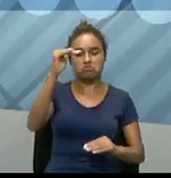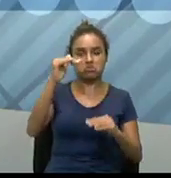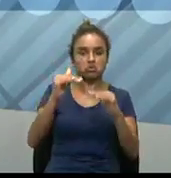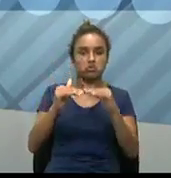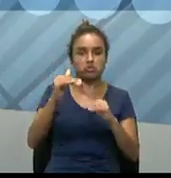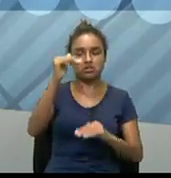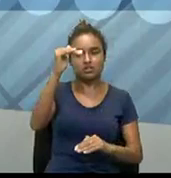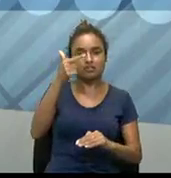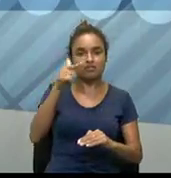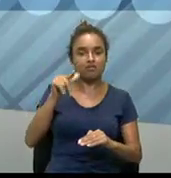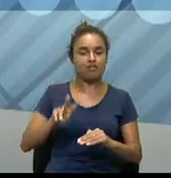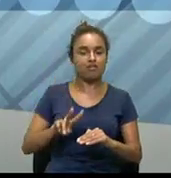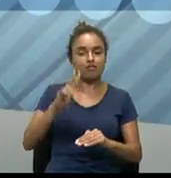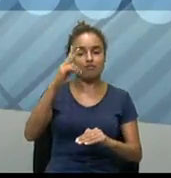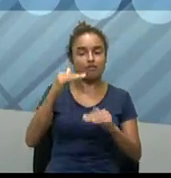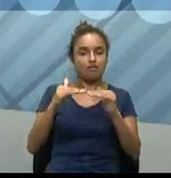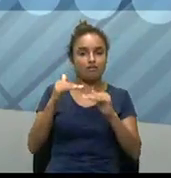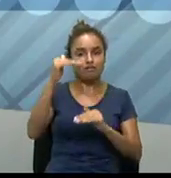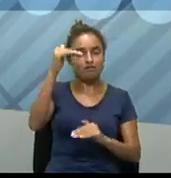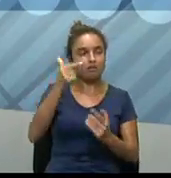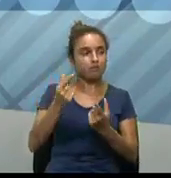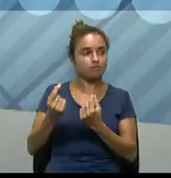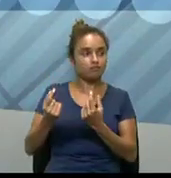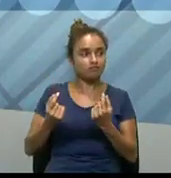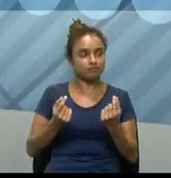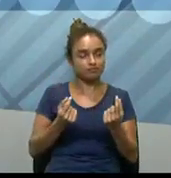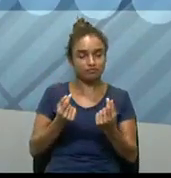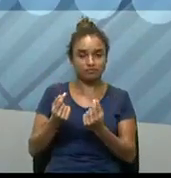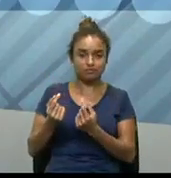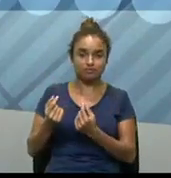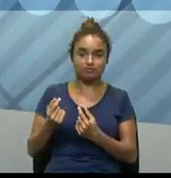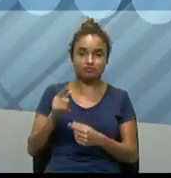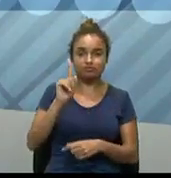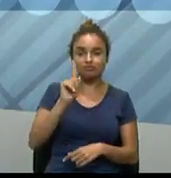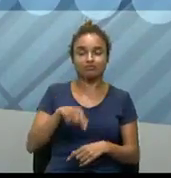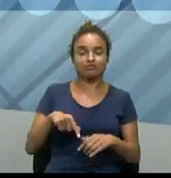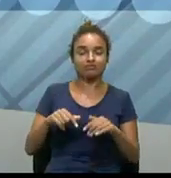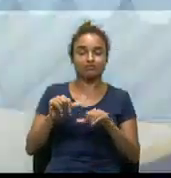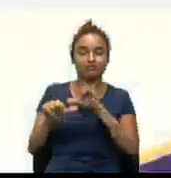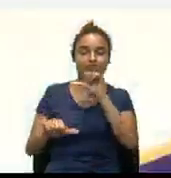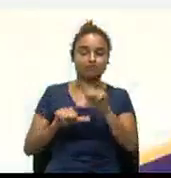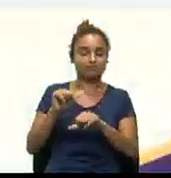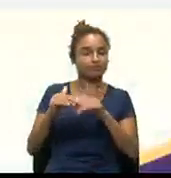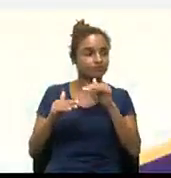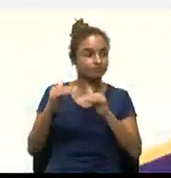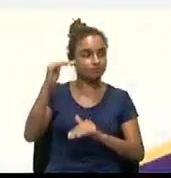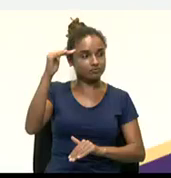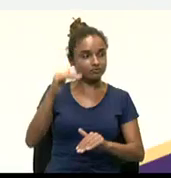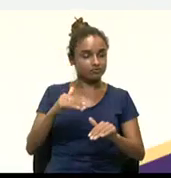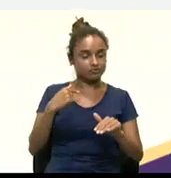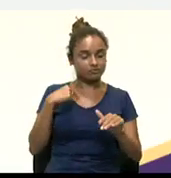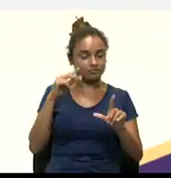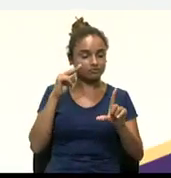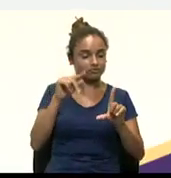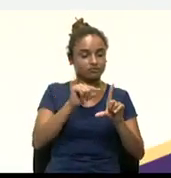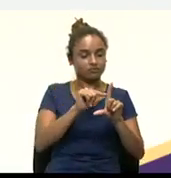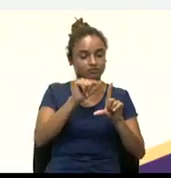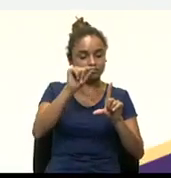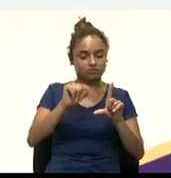desvalorização. E quando eu falo que ela é muito instável, então, vou colocar um gráfico aqui para vocês